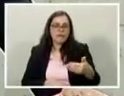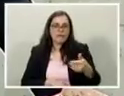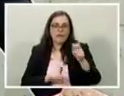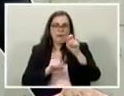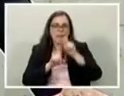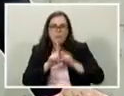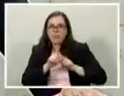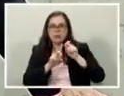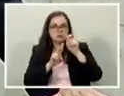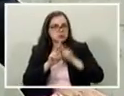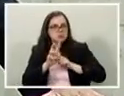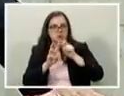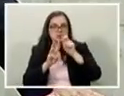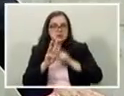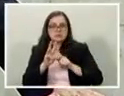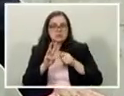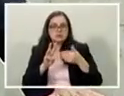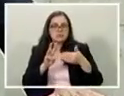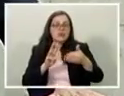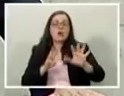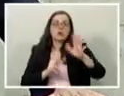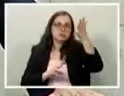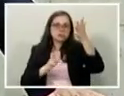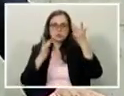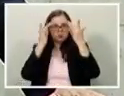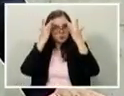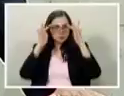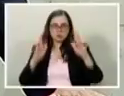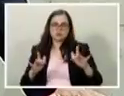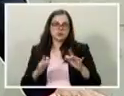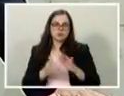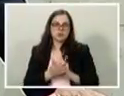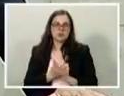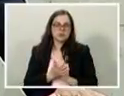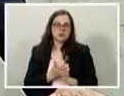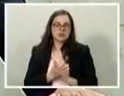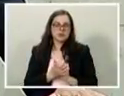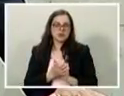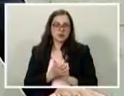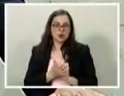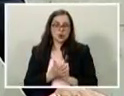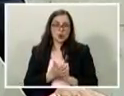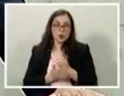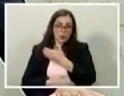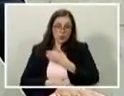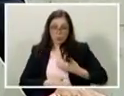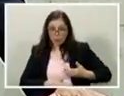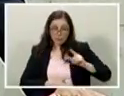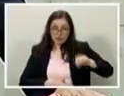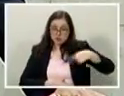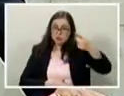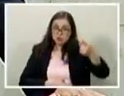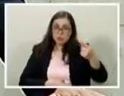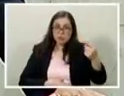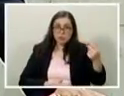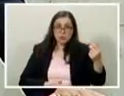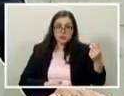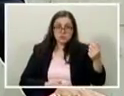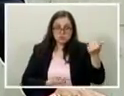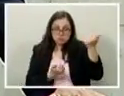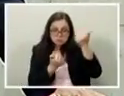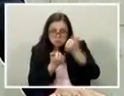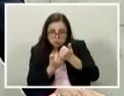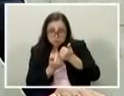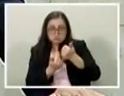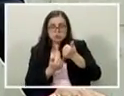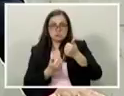mês, dois meses, três meses, e é preciso que o próximo governante faça um governo que traga